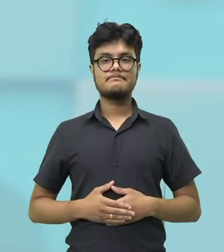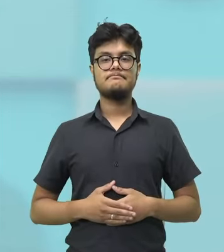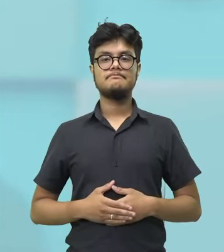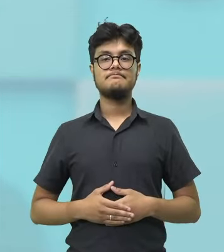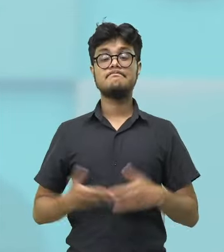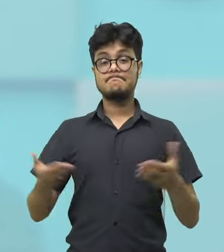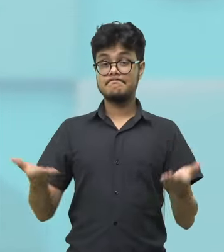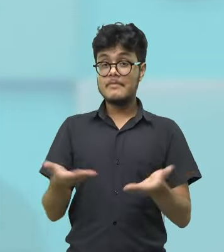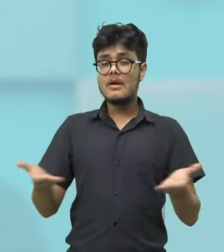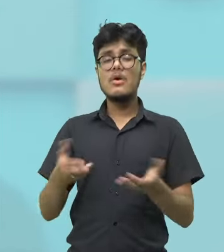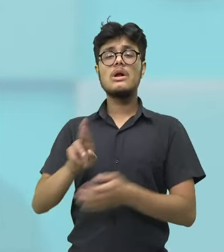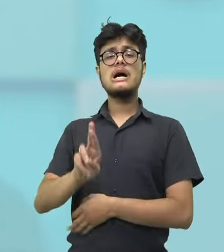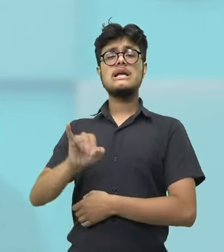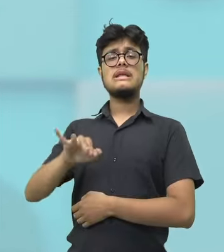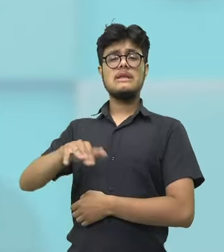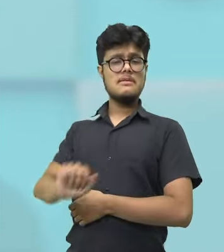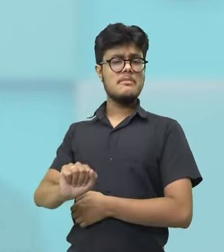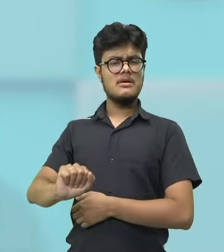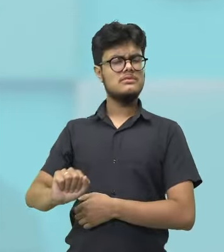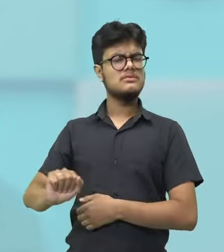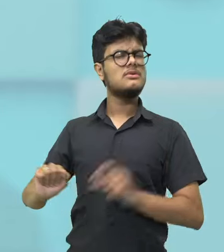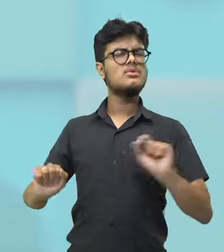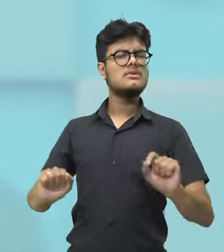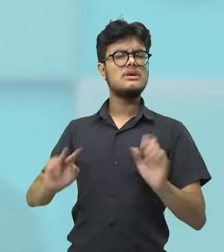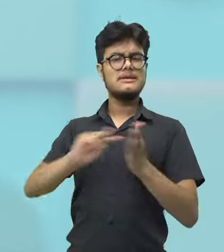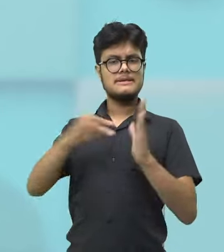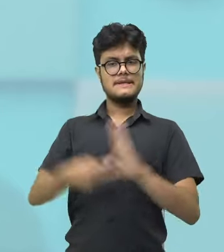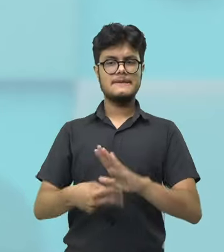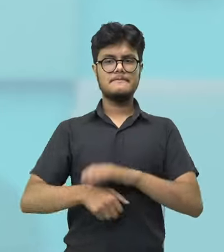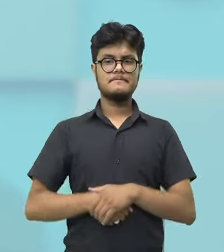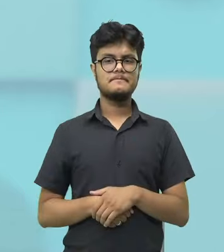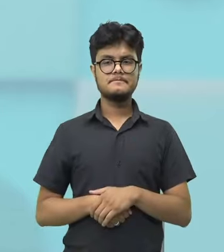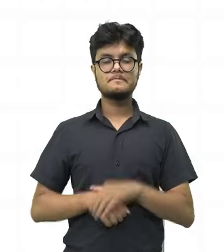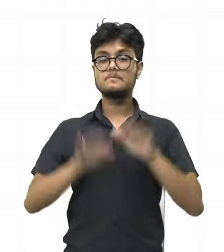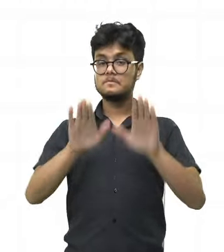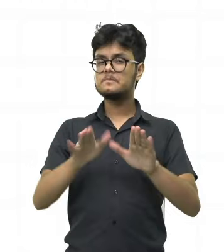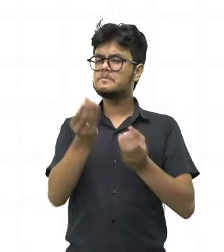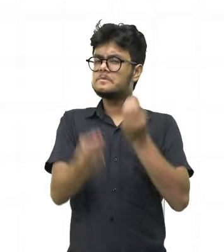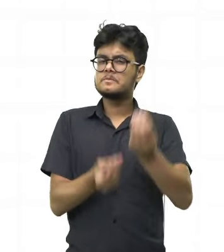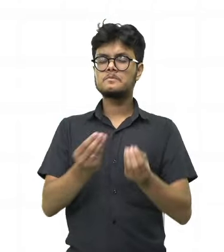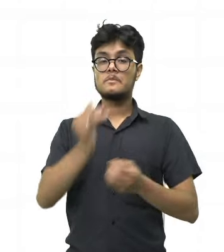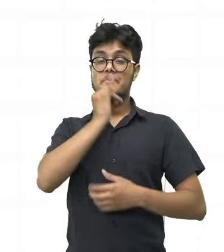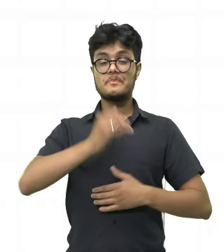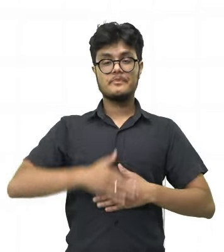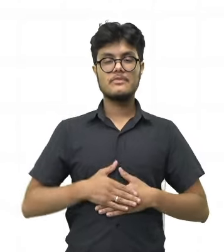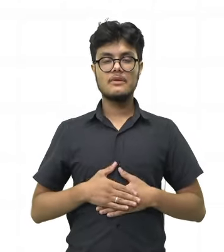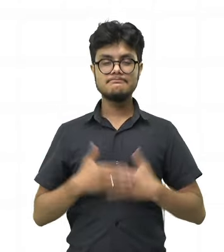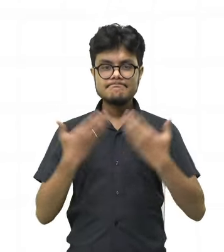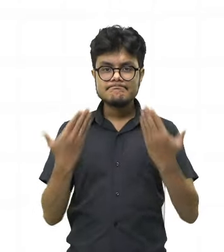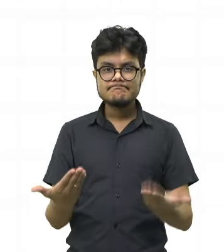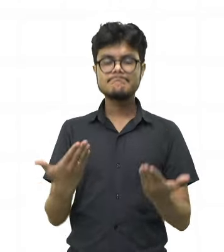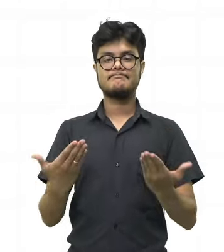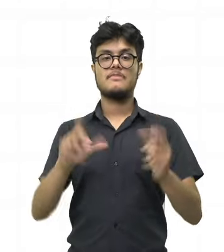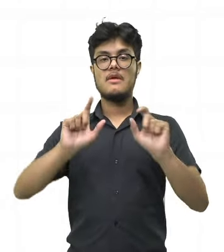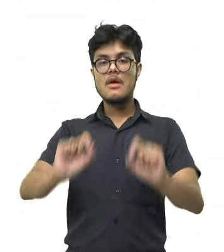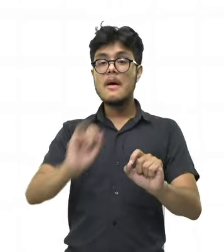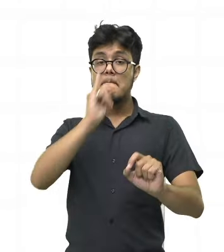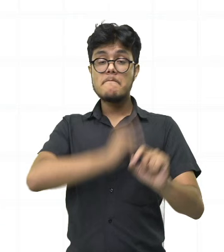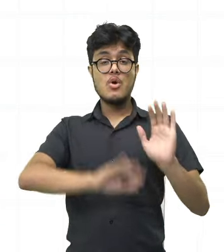aí, a falou sobre rima. Vai ter rima? Não vai ter rima? Vamos relembrar o que é é rima? Olha só. A rima é a